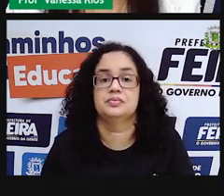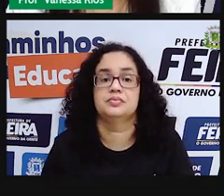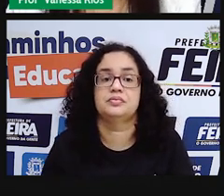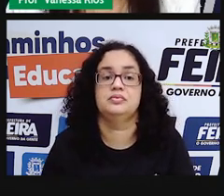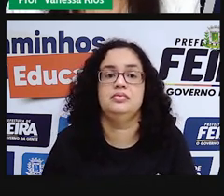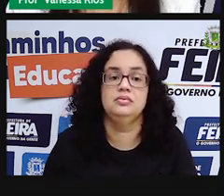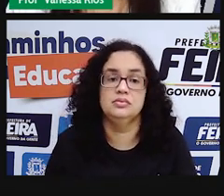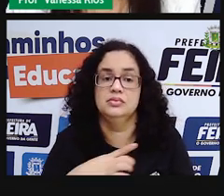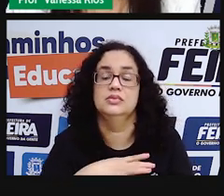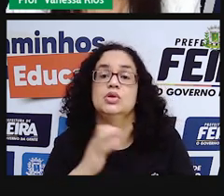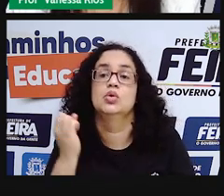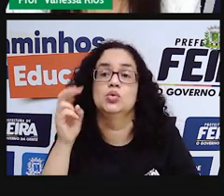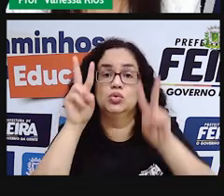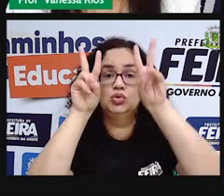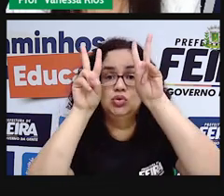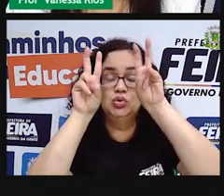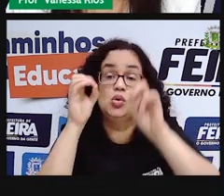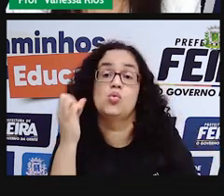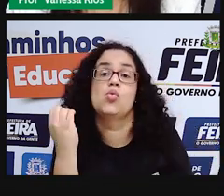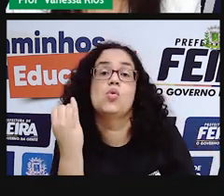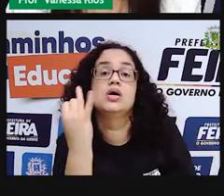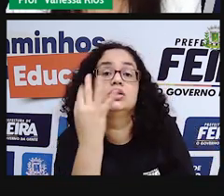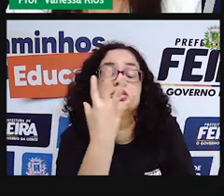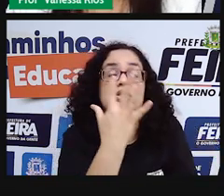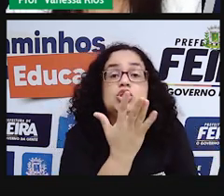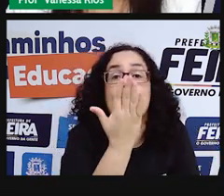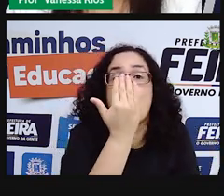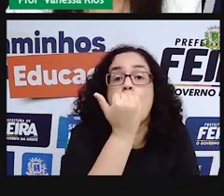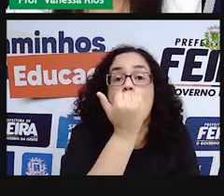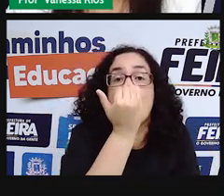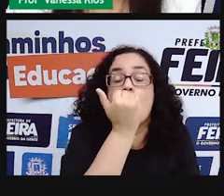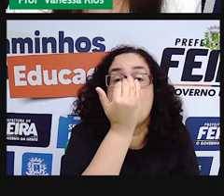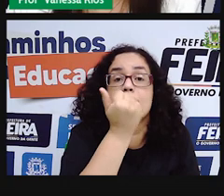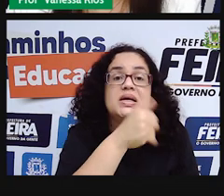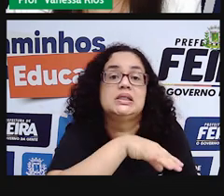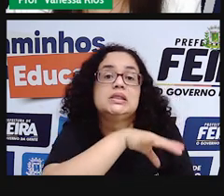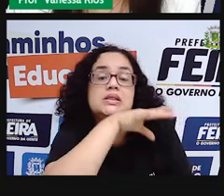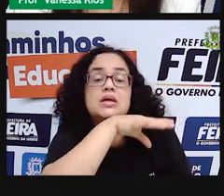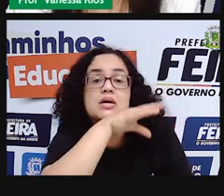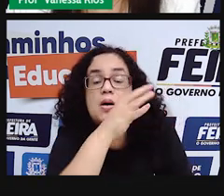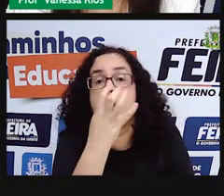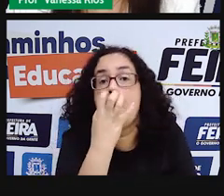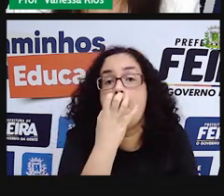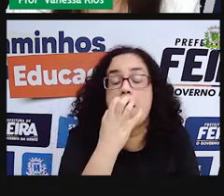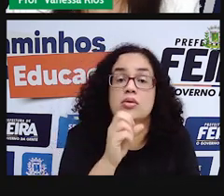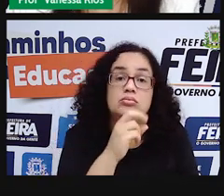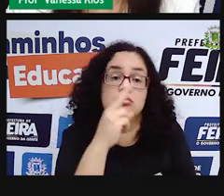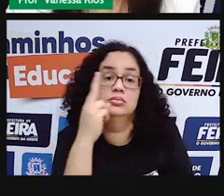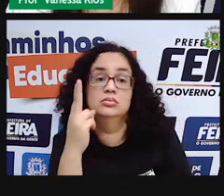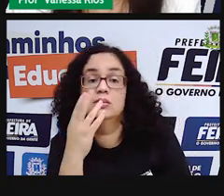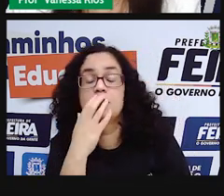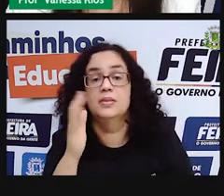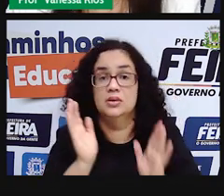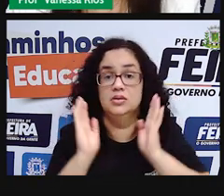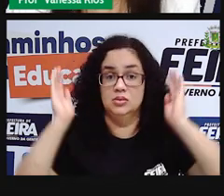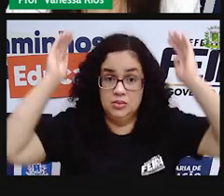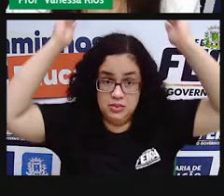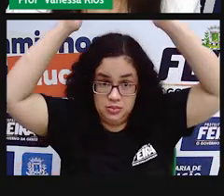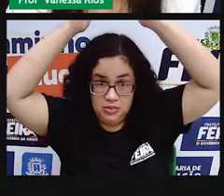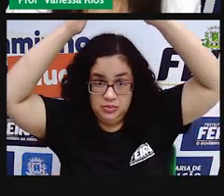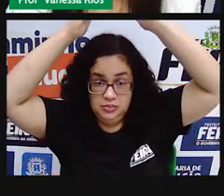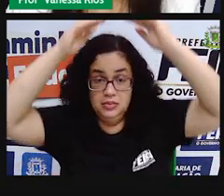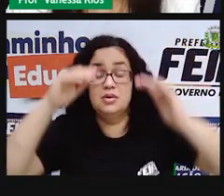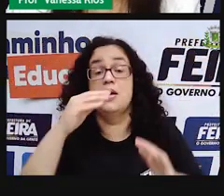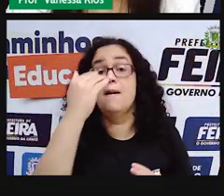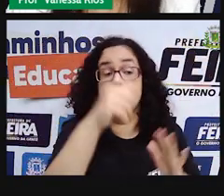como título, ó, de pacotes de ração para cães do abrigo de animais. Na primeira